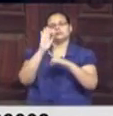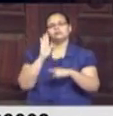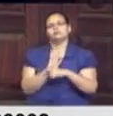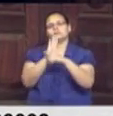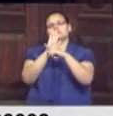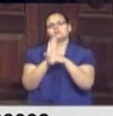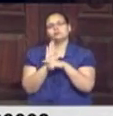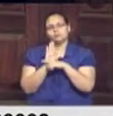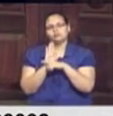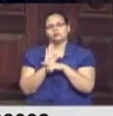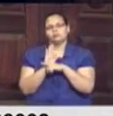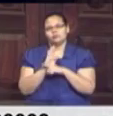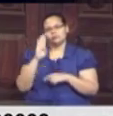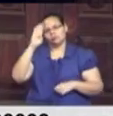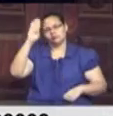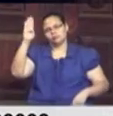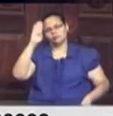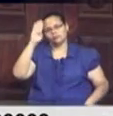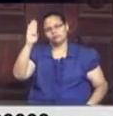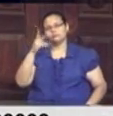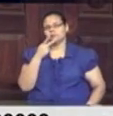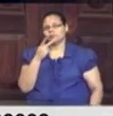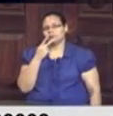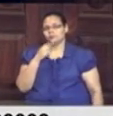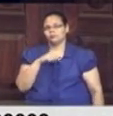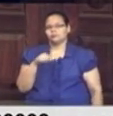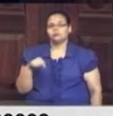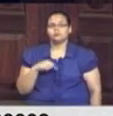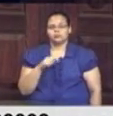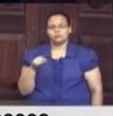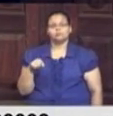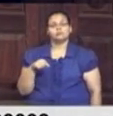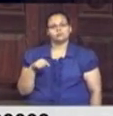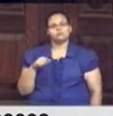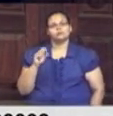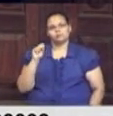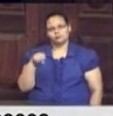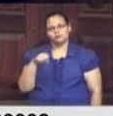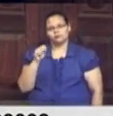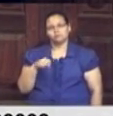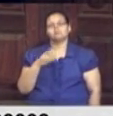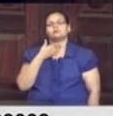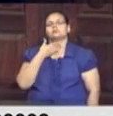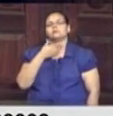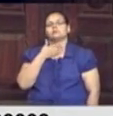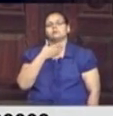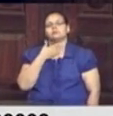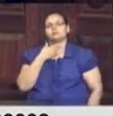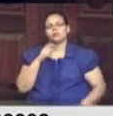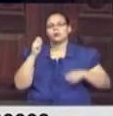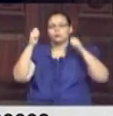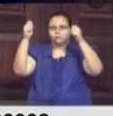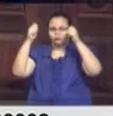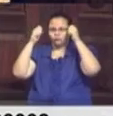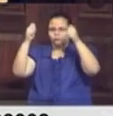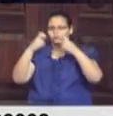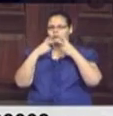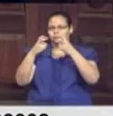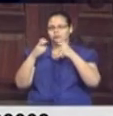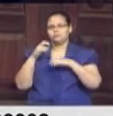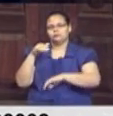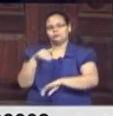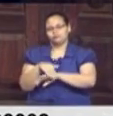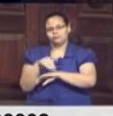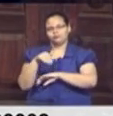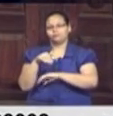e combater acima de tudo e dizer que estamos consonantes, sim, com as vozes das ruas. E hoje, no voto,